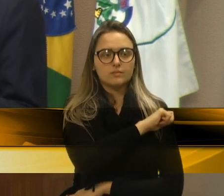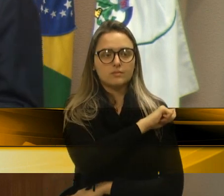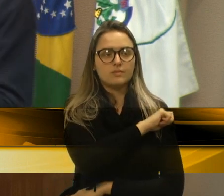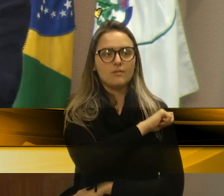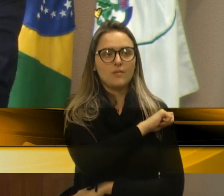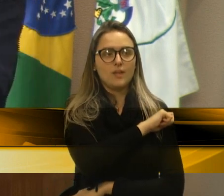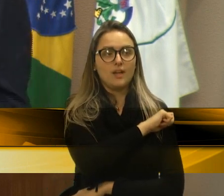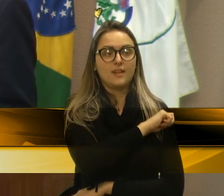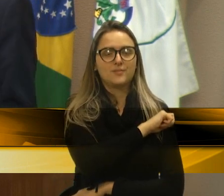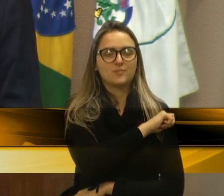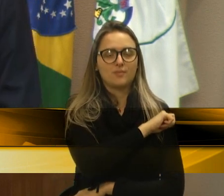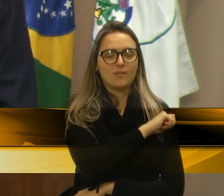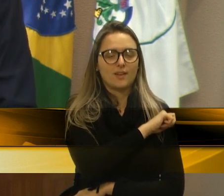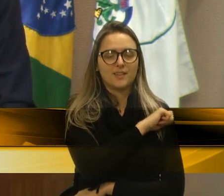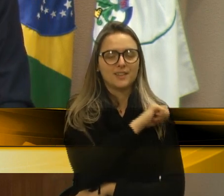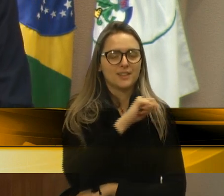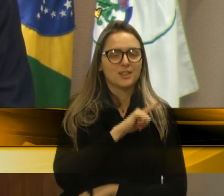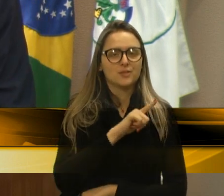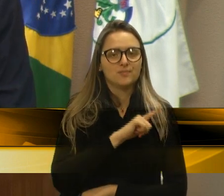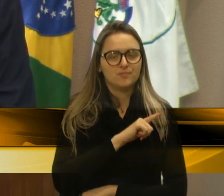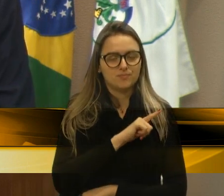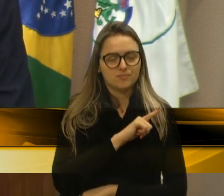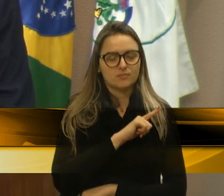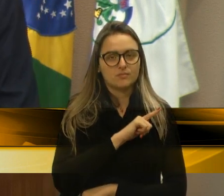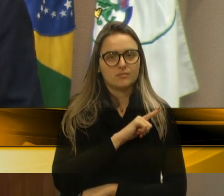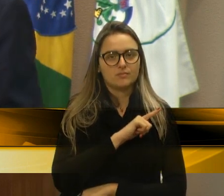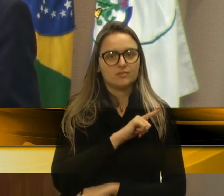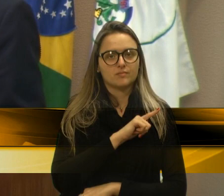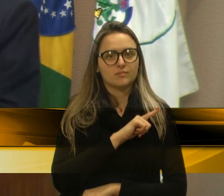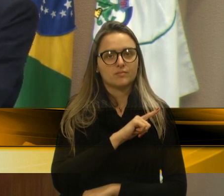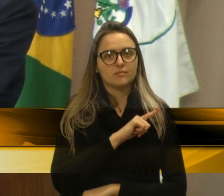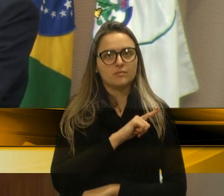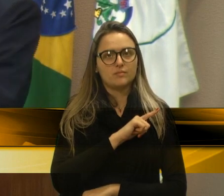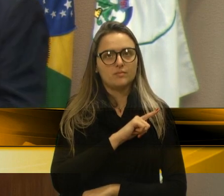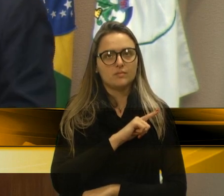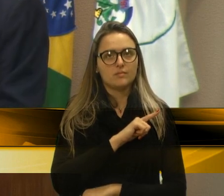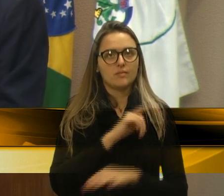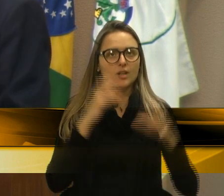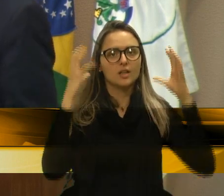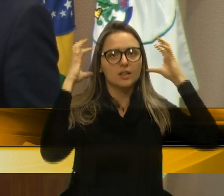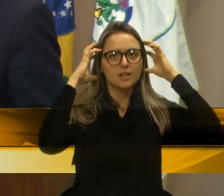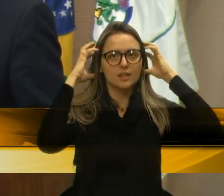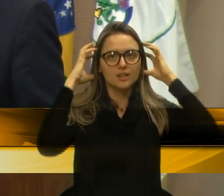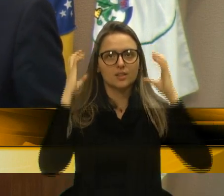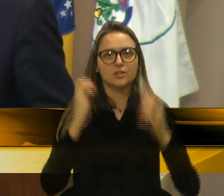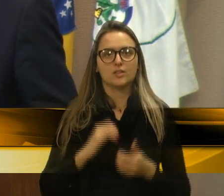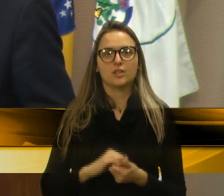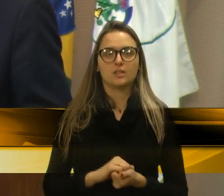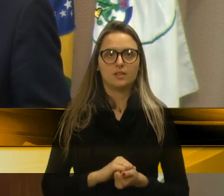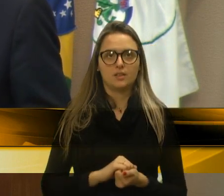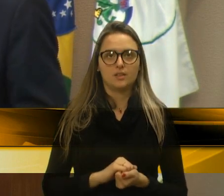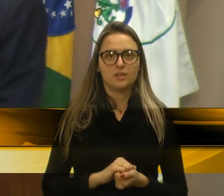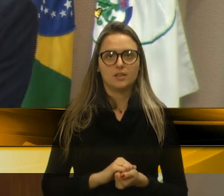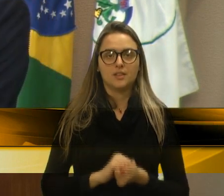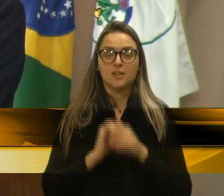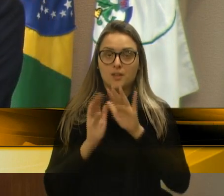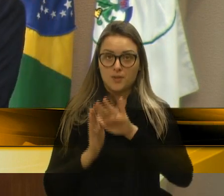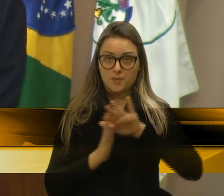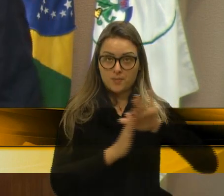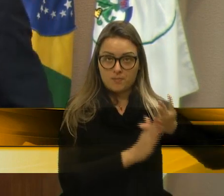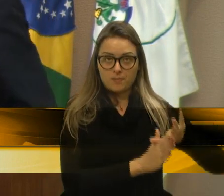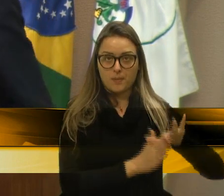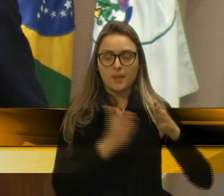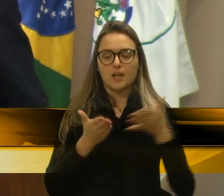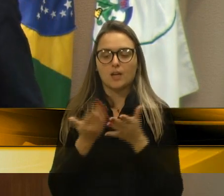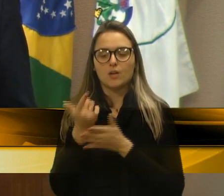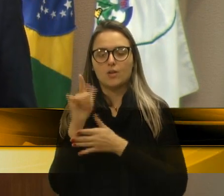atenda, sim, aos professores dessa parte de fonologia. Bom, dito isso, então, vou entrar num outro